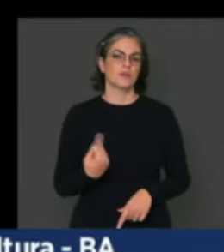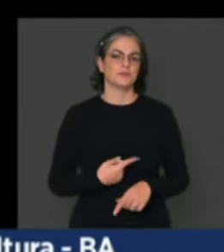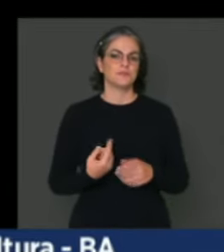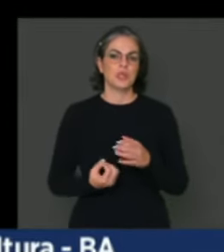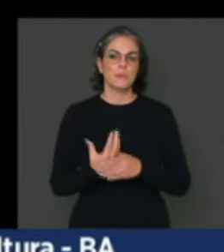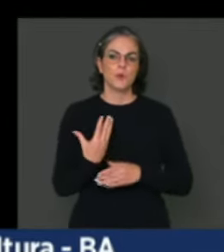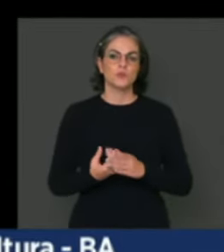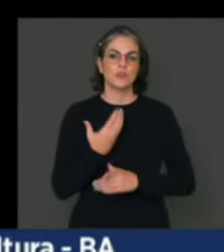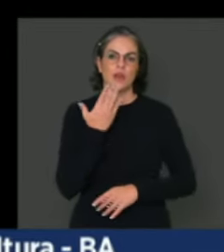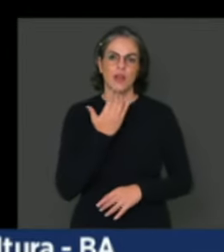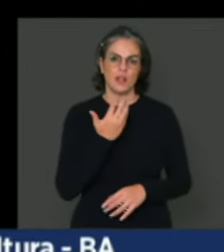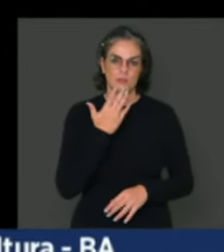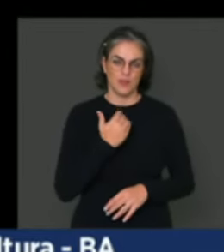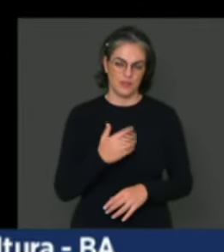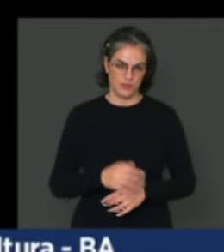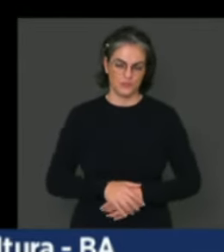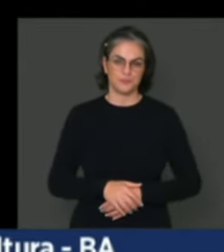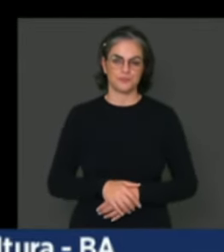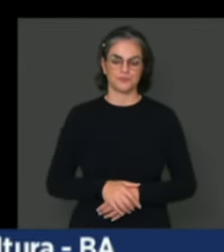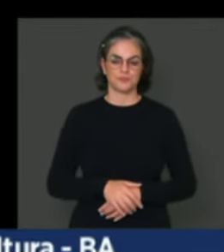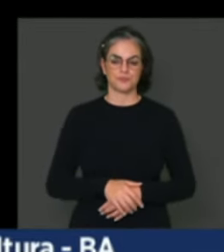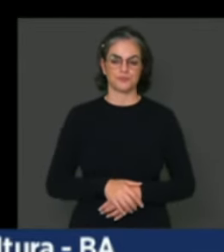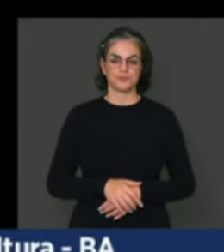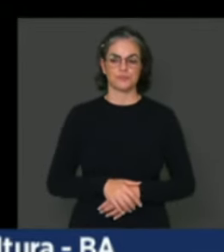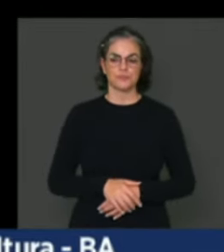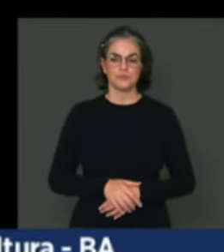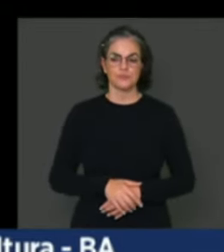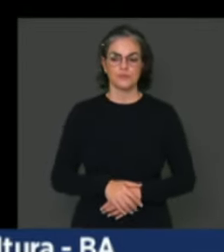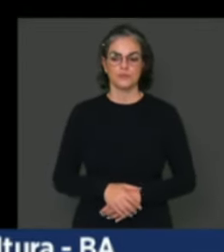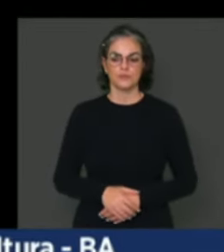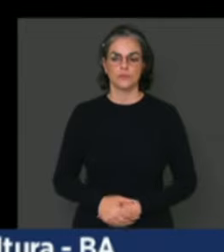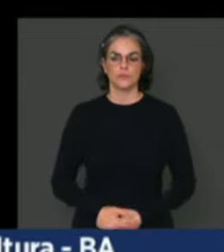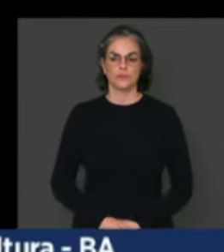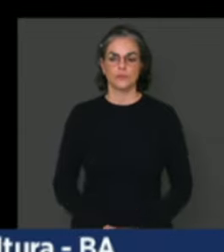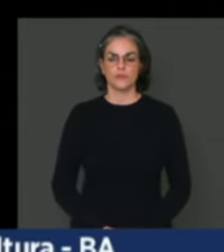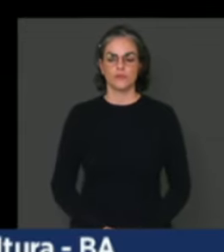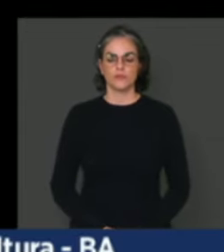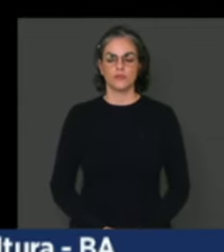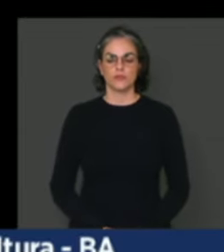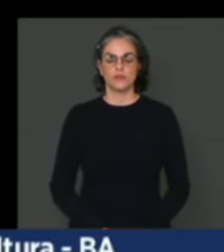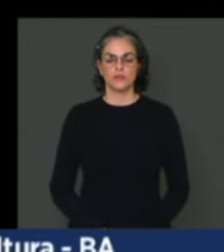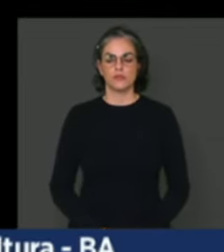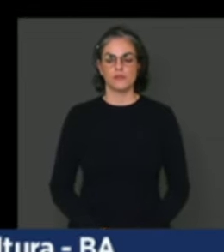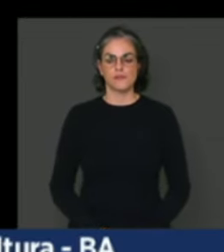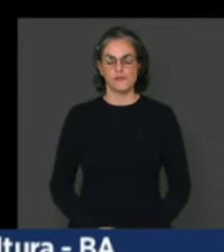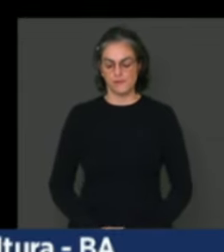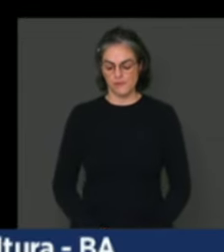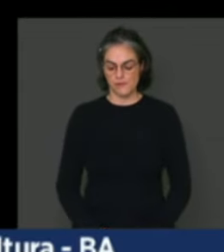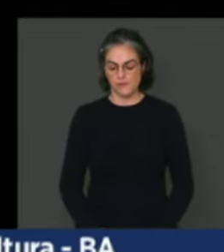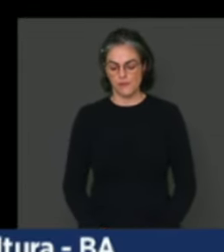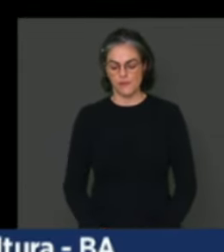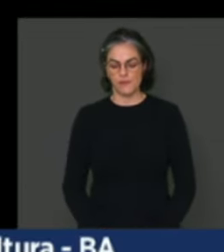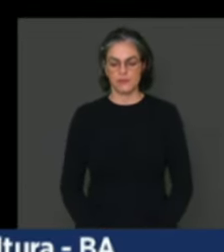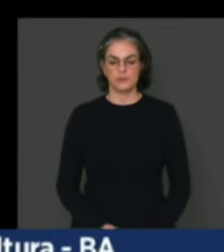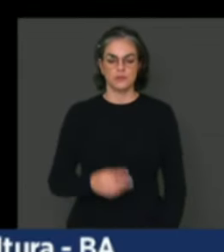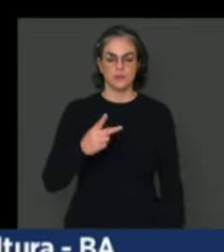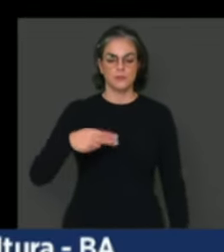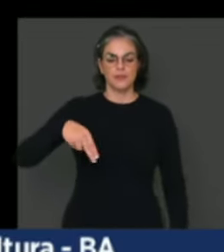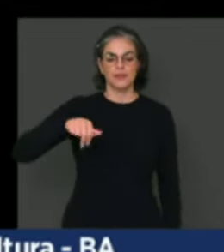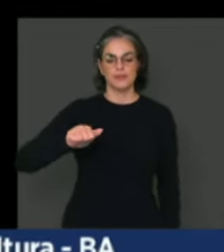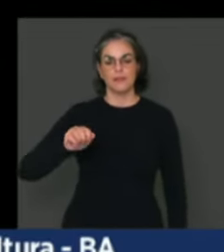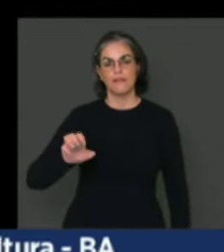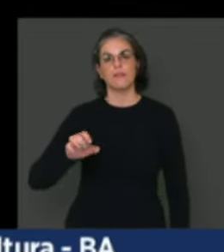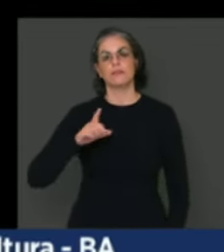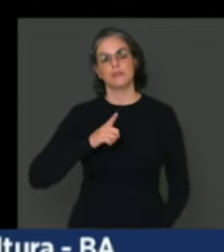a mesa do brasileiro. A gente traz as alterações na proposta do PNAE, né? Que foi